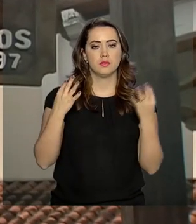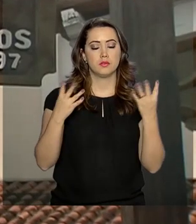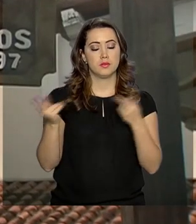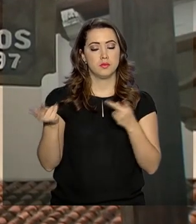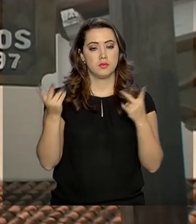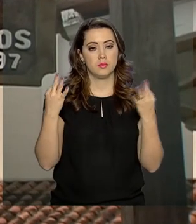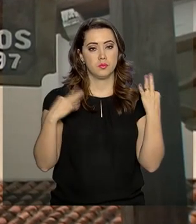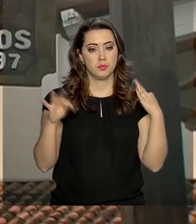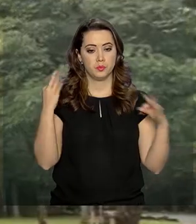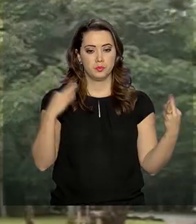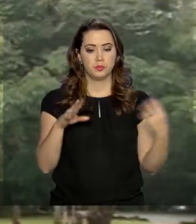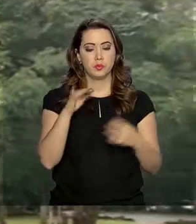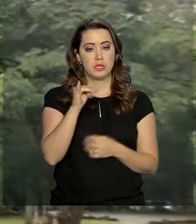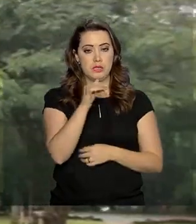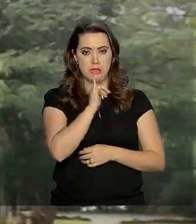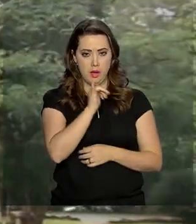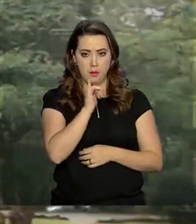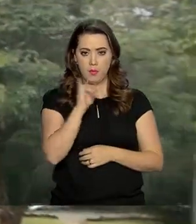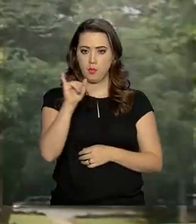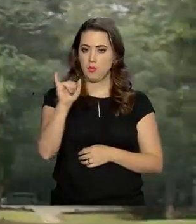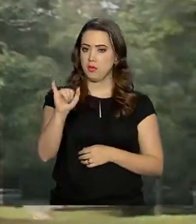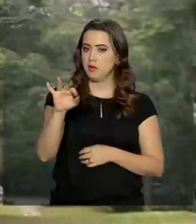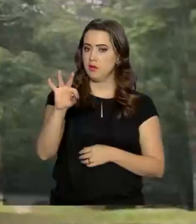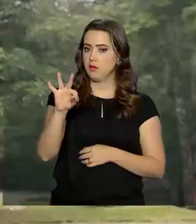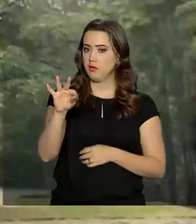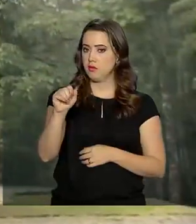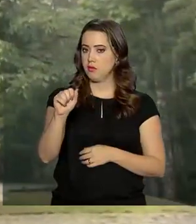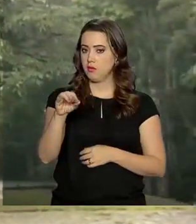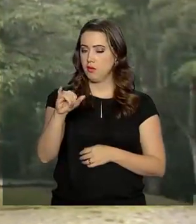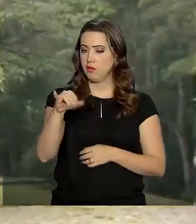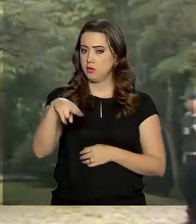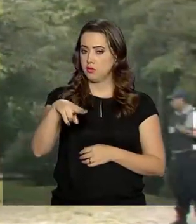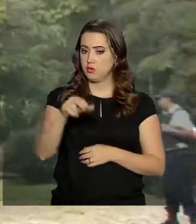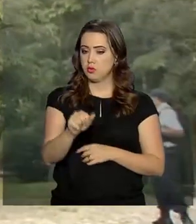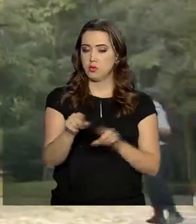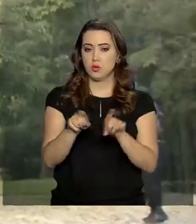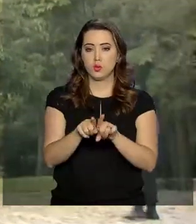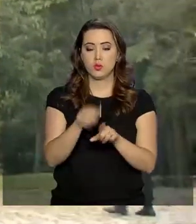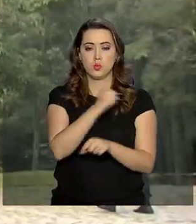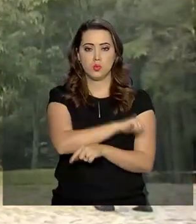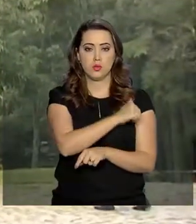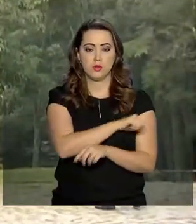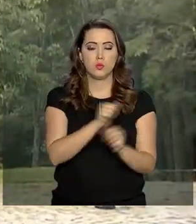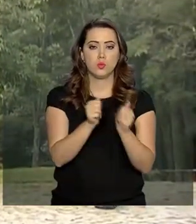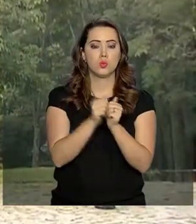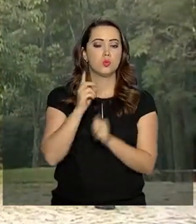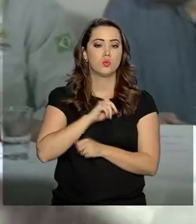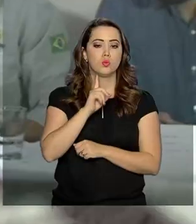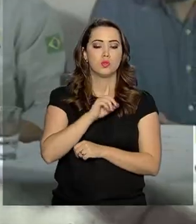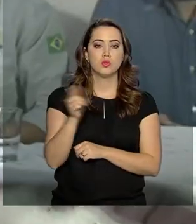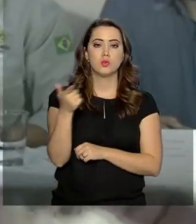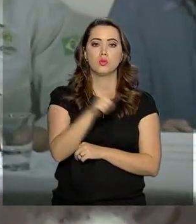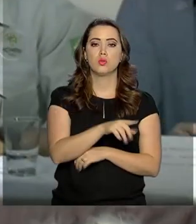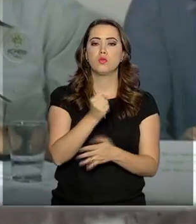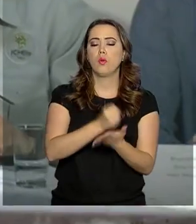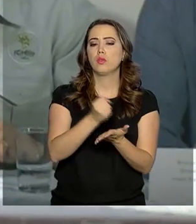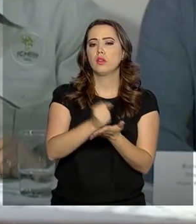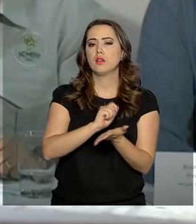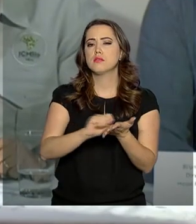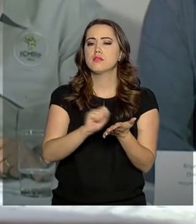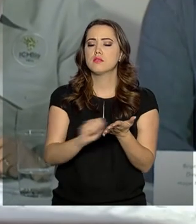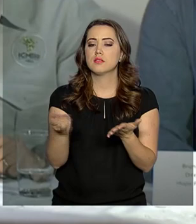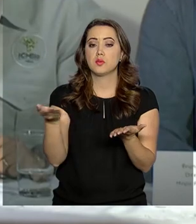Parque Nacional de Itatiaia, por exemplo, que fica na divisa do Rio de Janeiro com Minas Gerais, uma nova concessão foi assinada